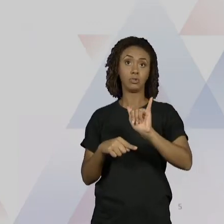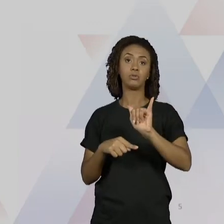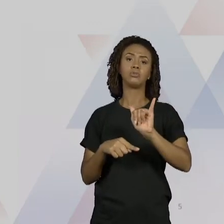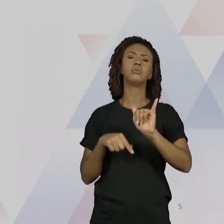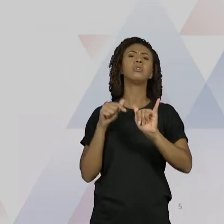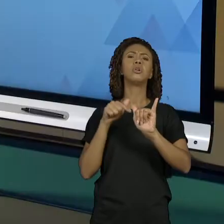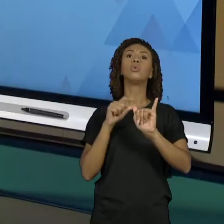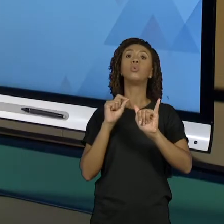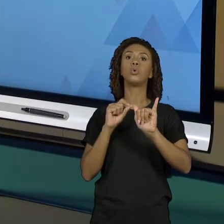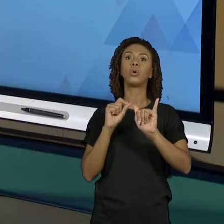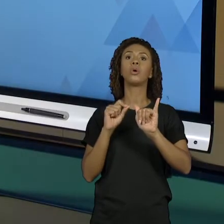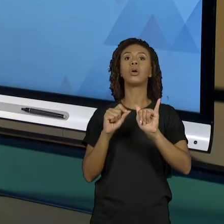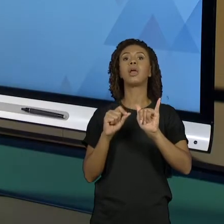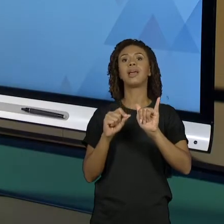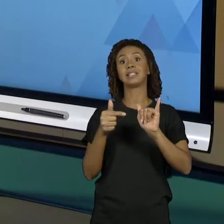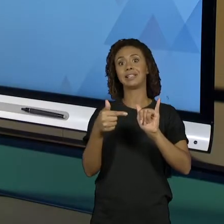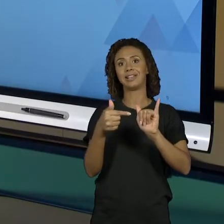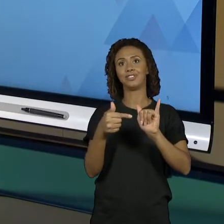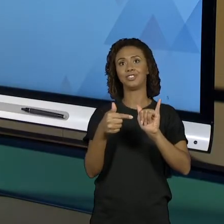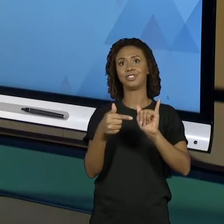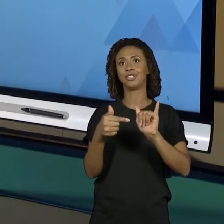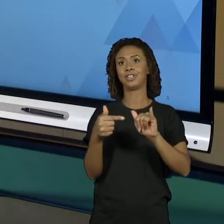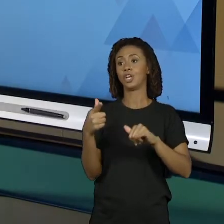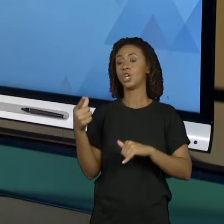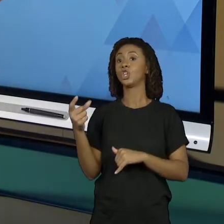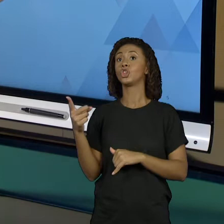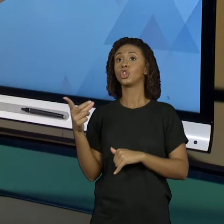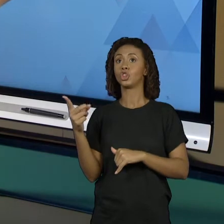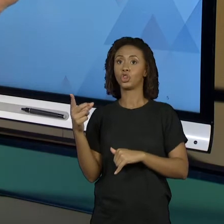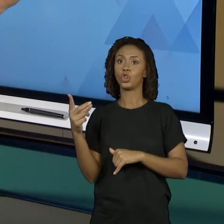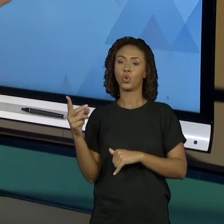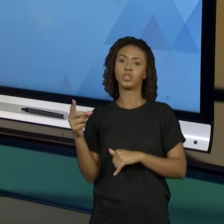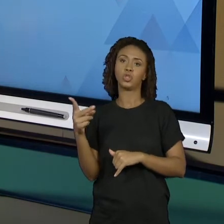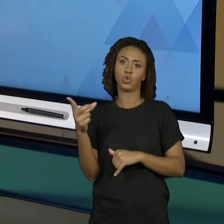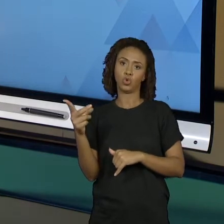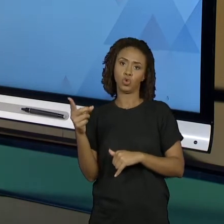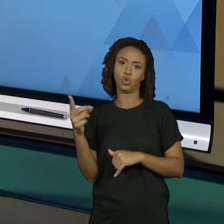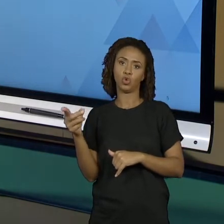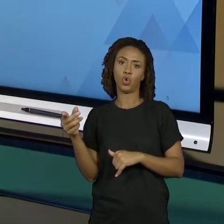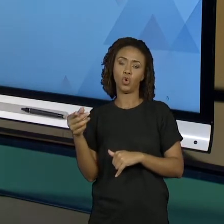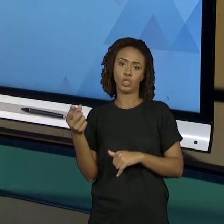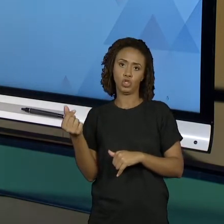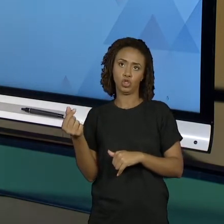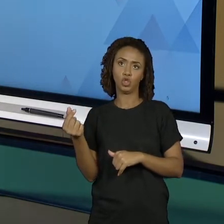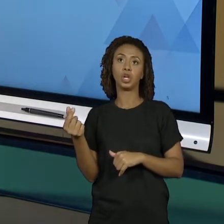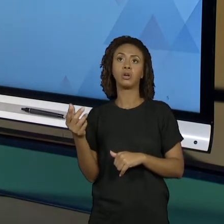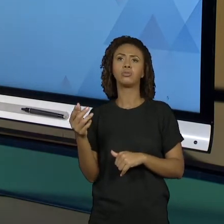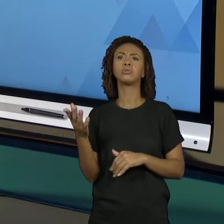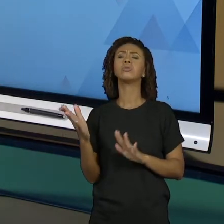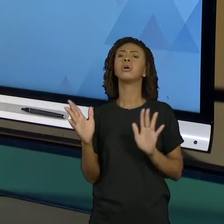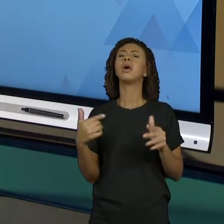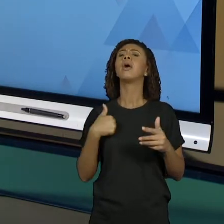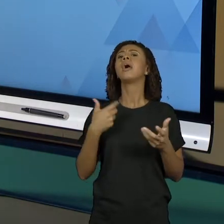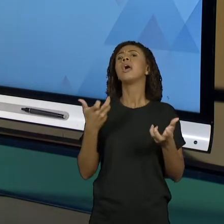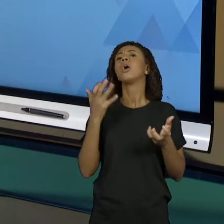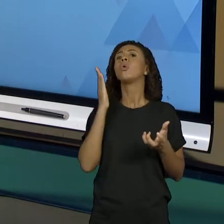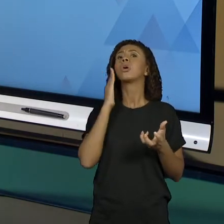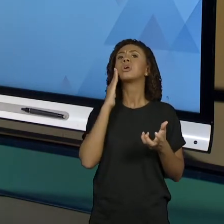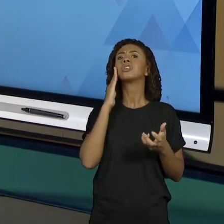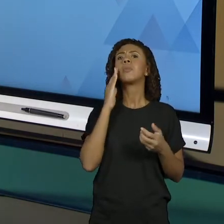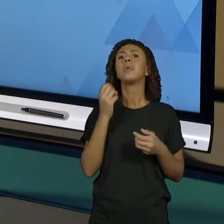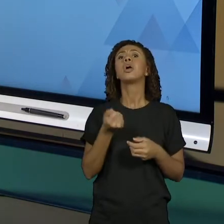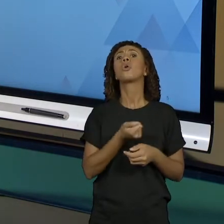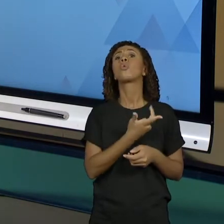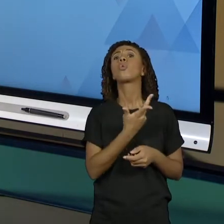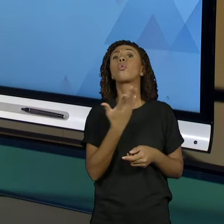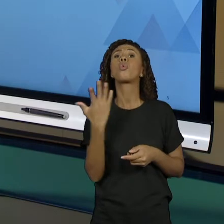de moedas no valor 7, tem que resultar 124. E eu quero saber qual é a quantidade mínima de moedas,